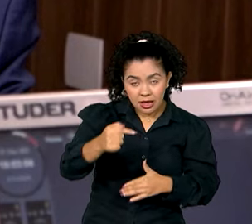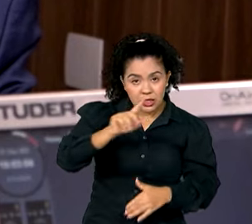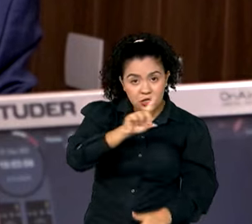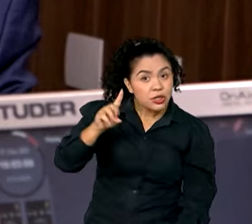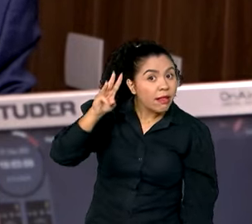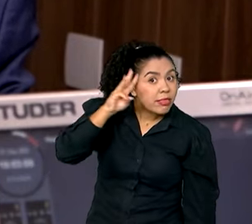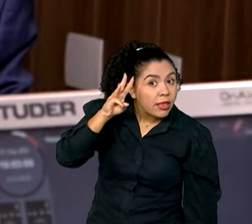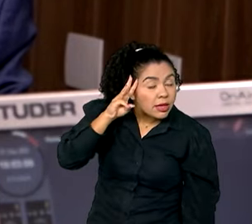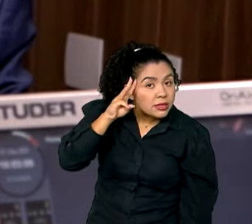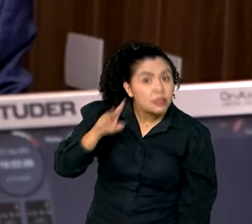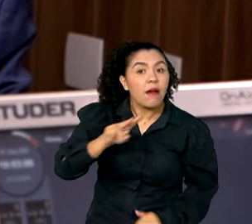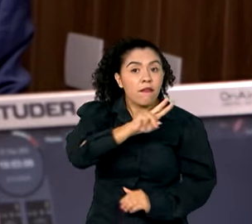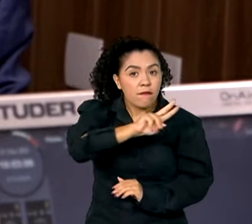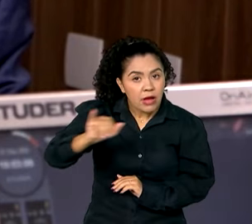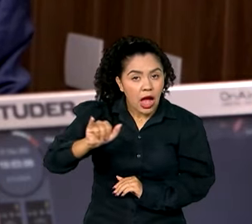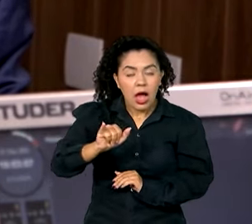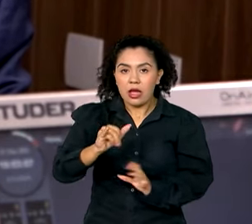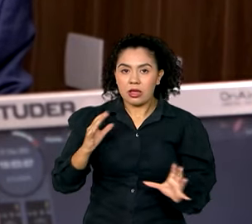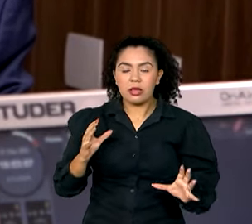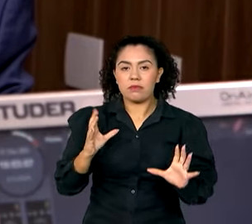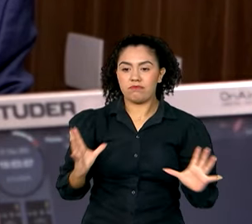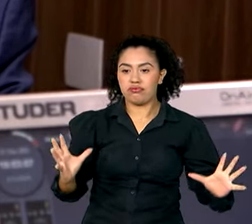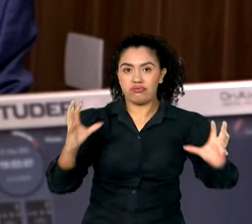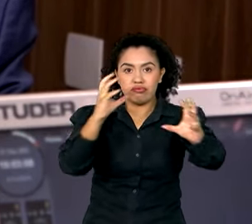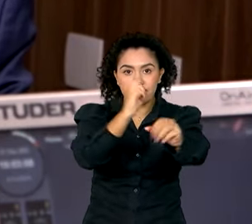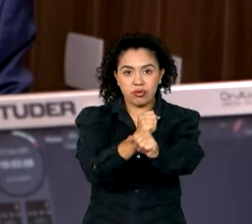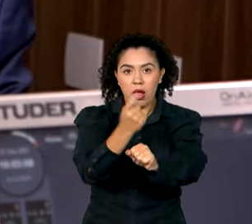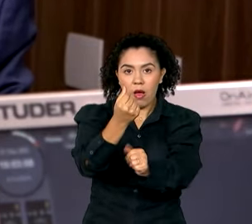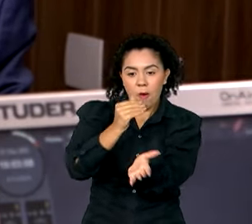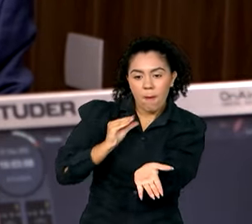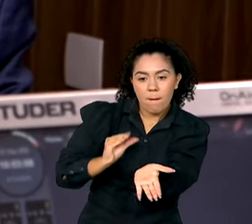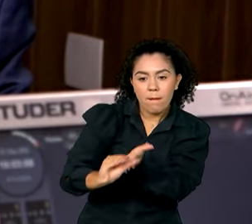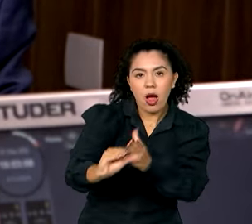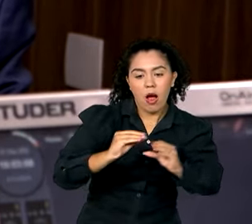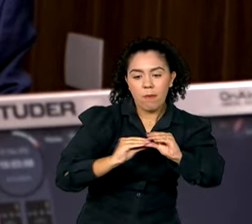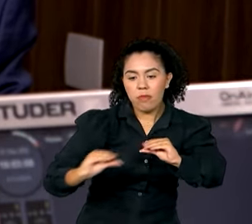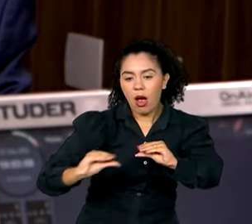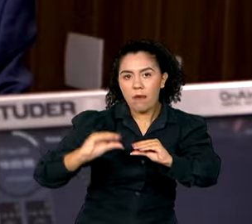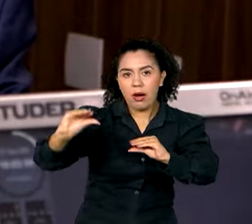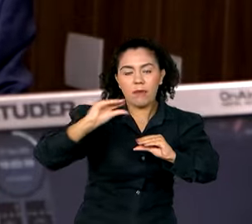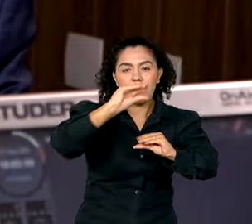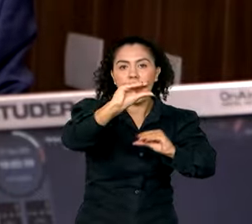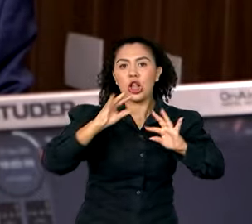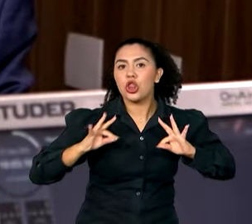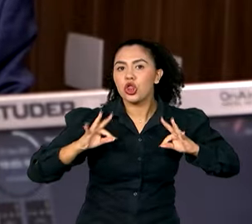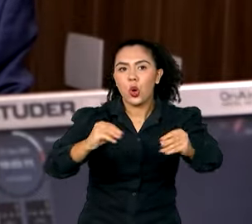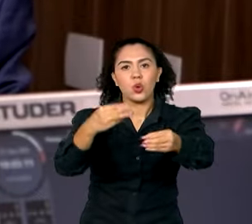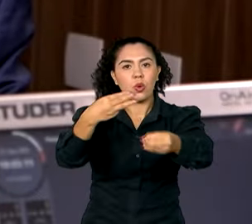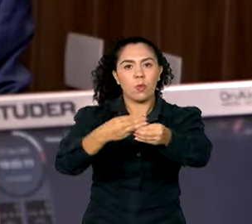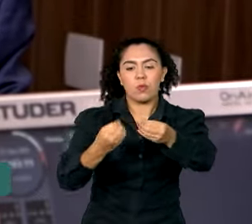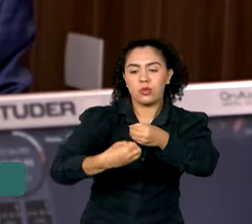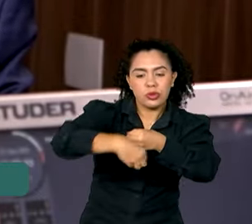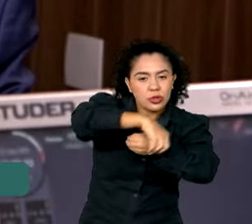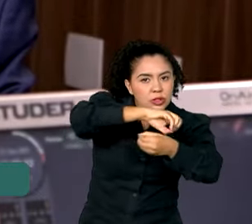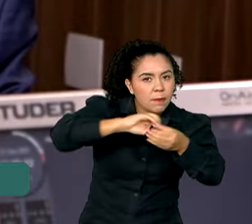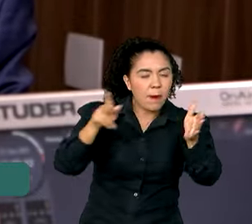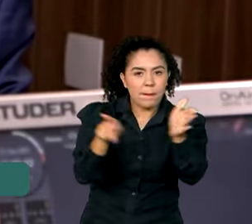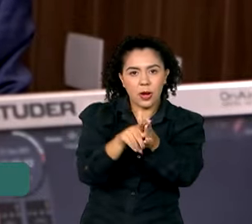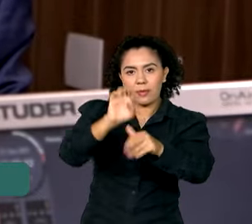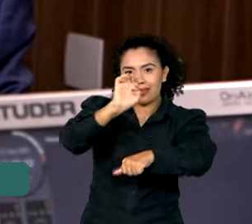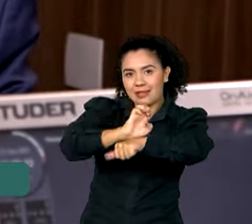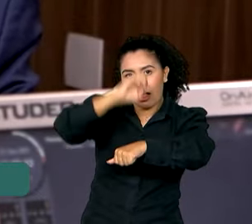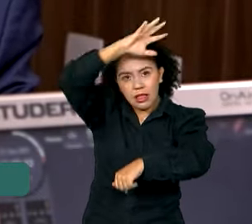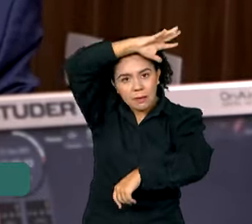teremos o pagamento unificado para todos os municípios da Amazônia que estão com decreto de